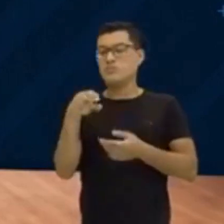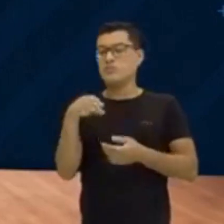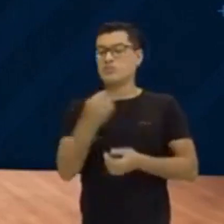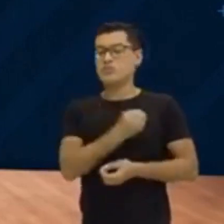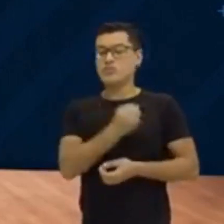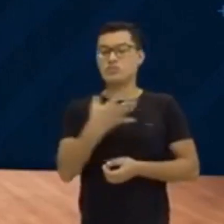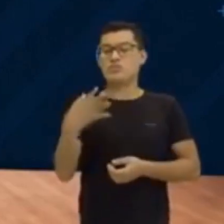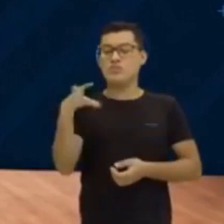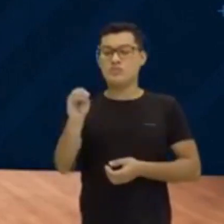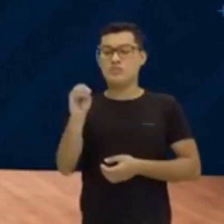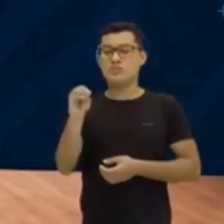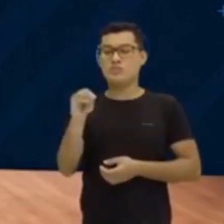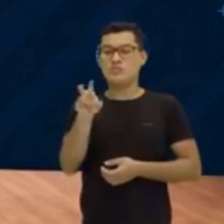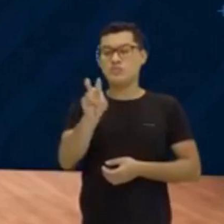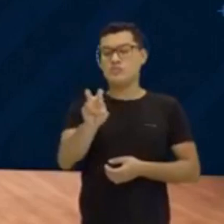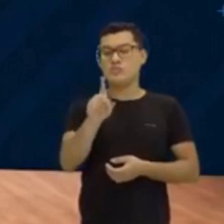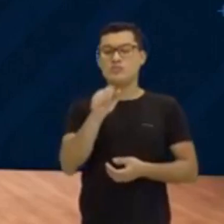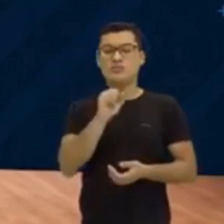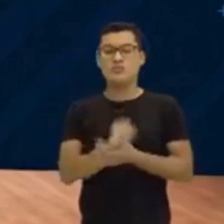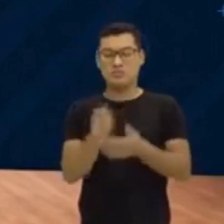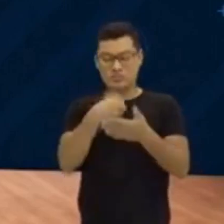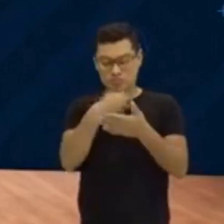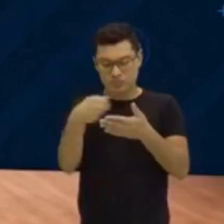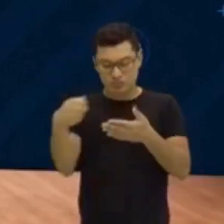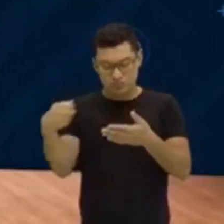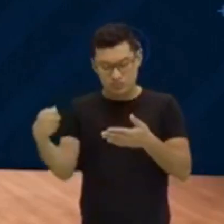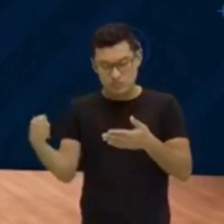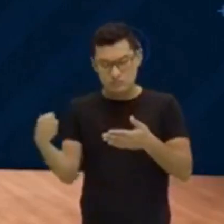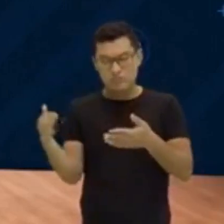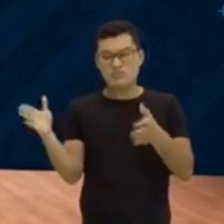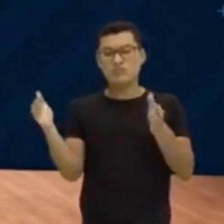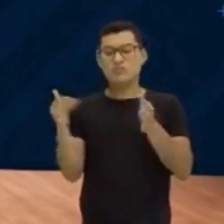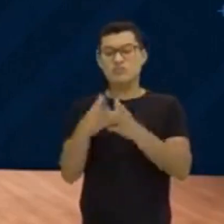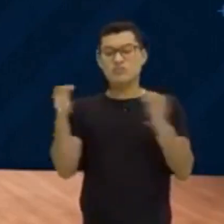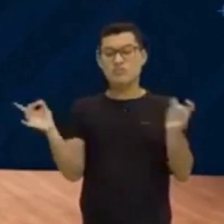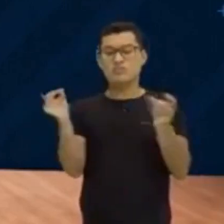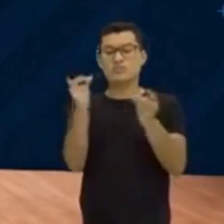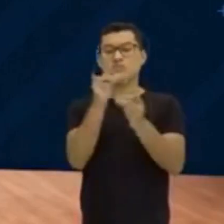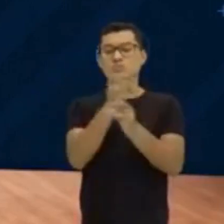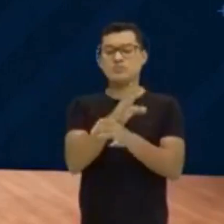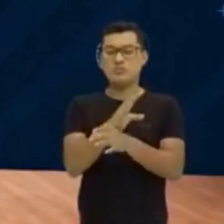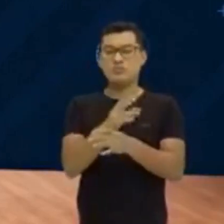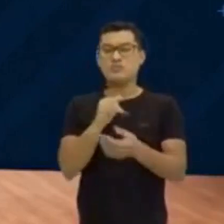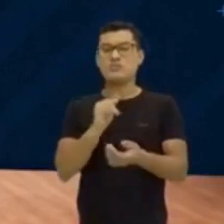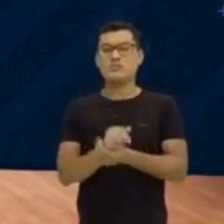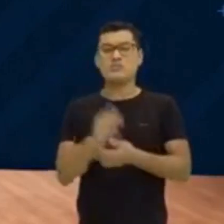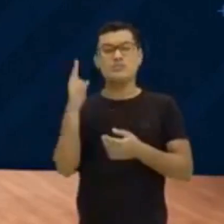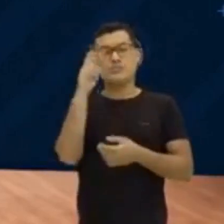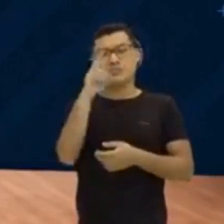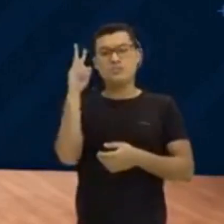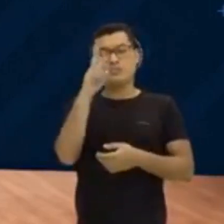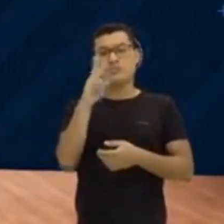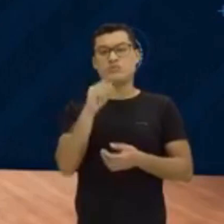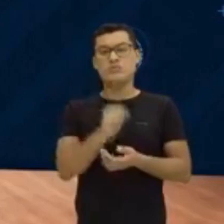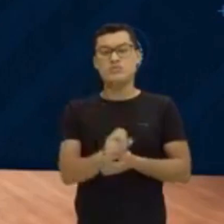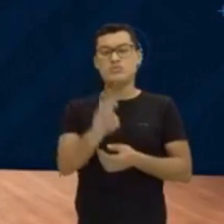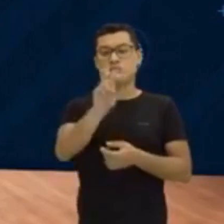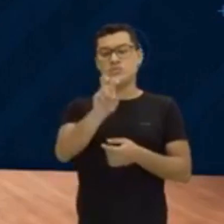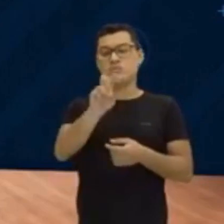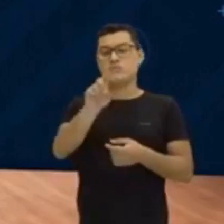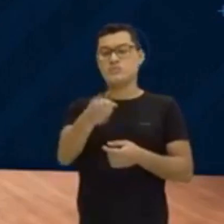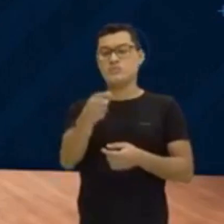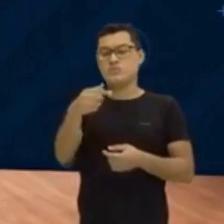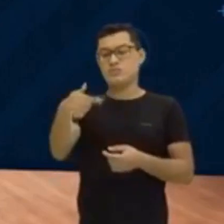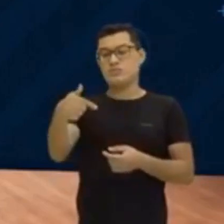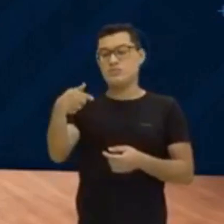que foi o caso do 5, escreve o número até completar a primeira repetição. Então, lembra do número. Era 5,73,